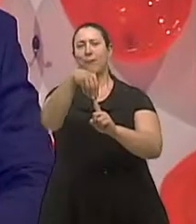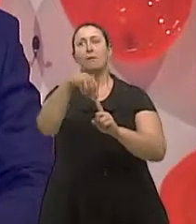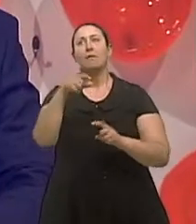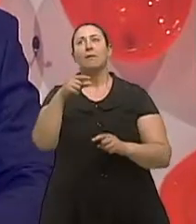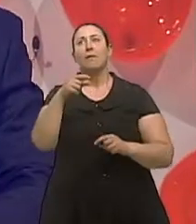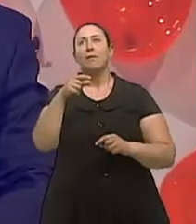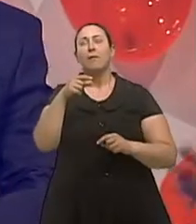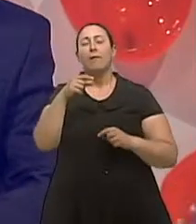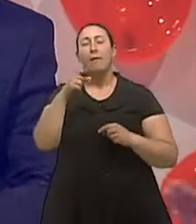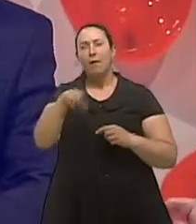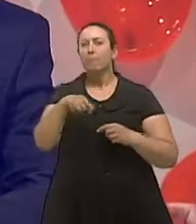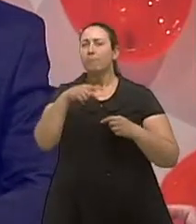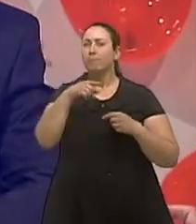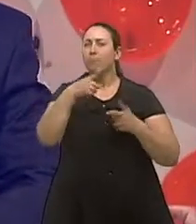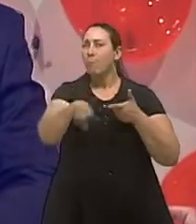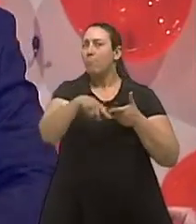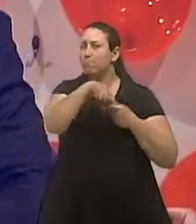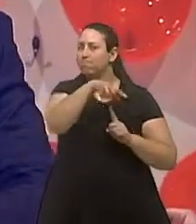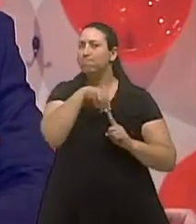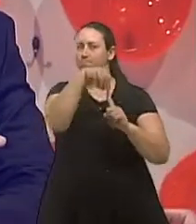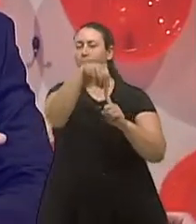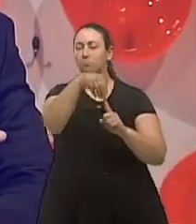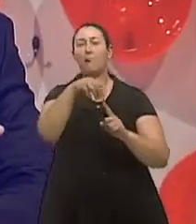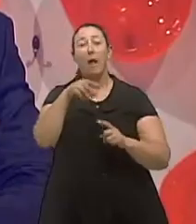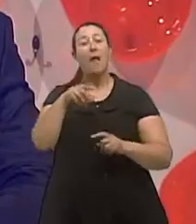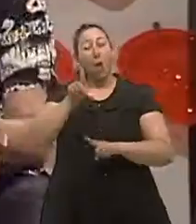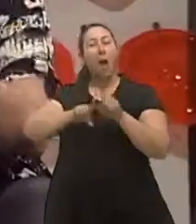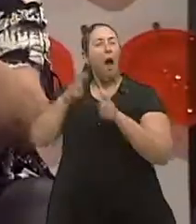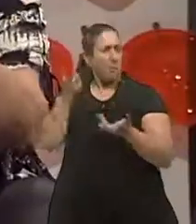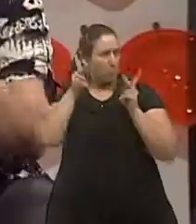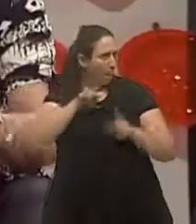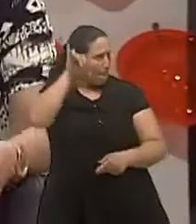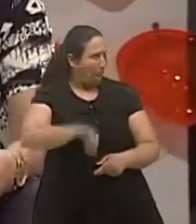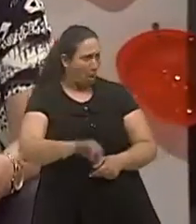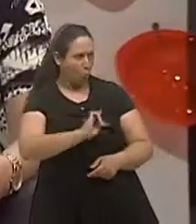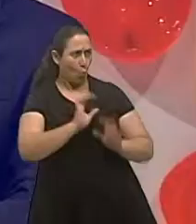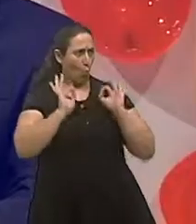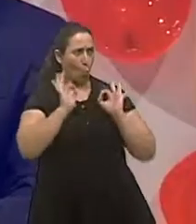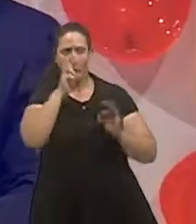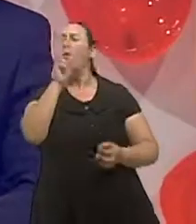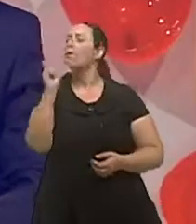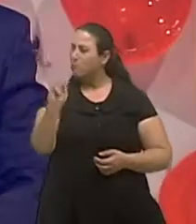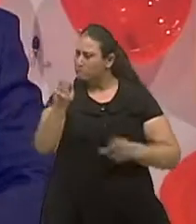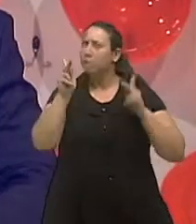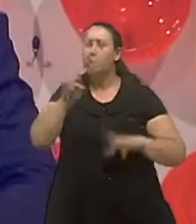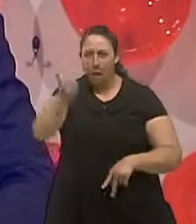é o protagonista. Isso não dá em pessoas magras? Dá em pessoas magras. Dá em pessoas magras, com certeza.